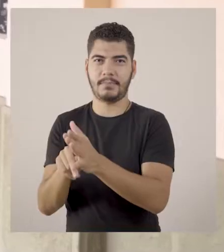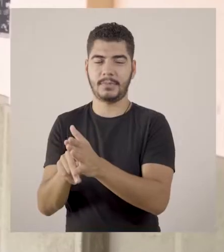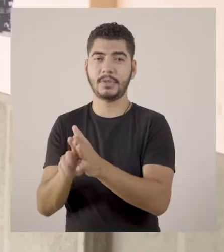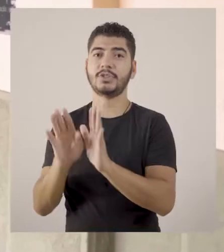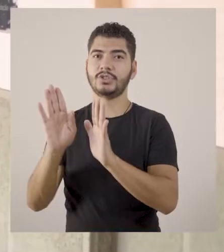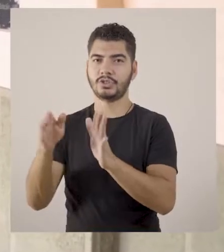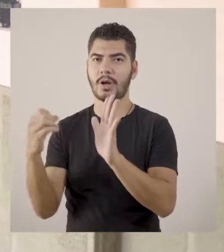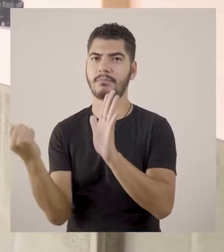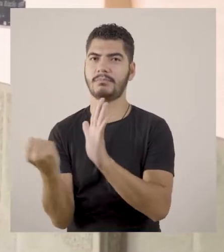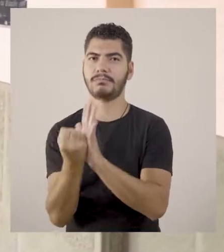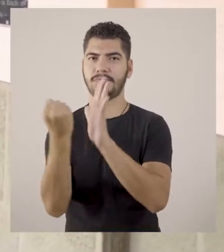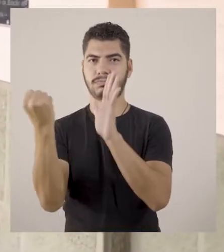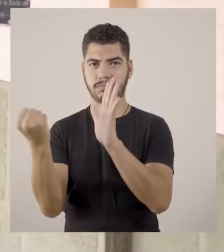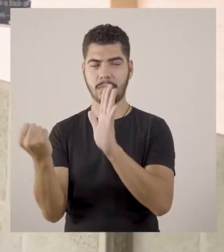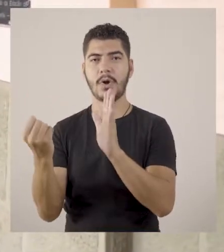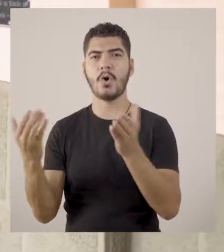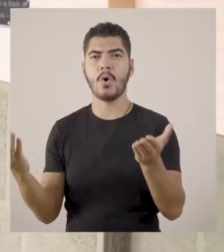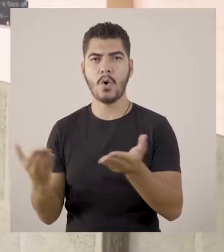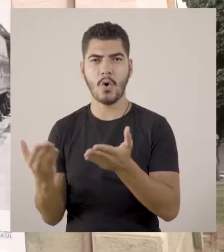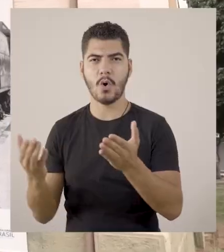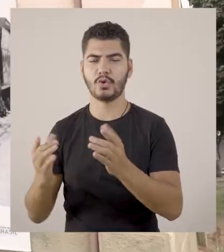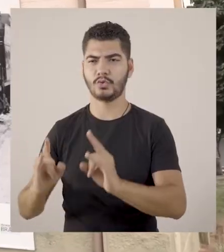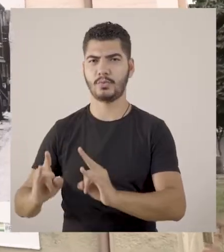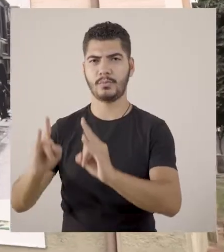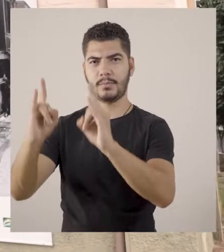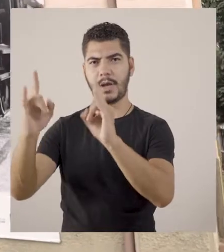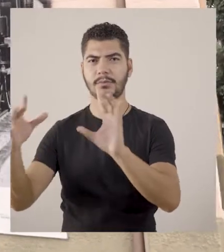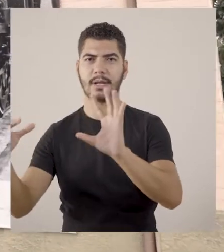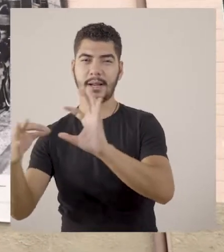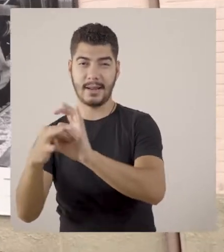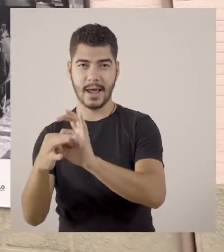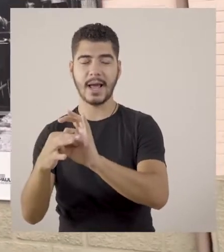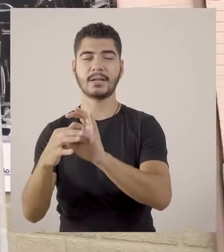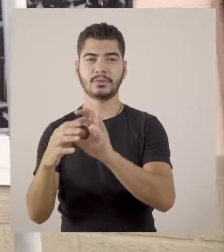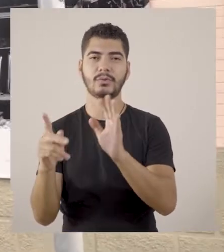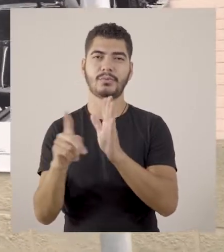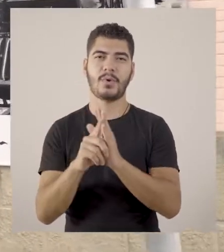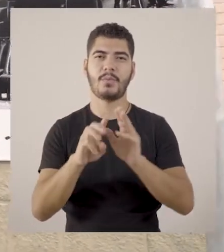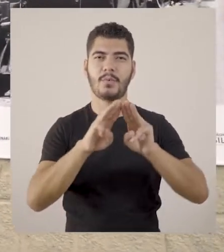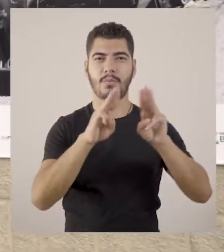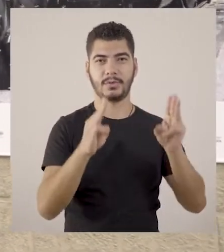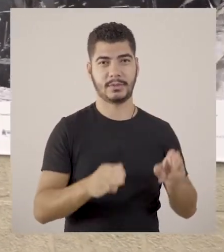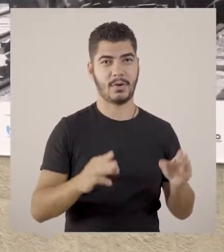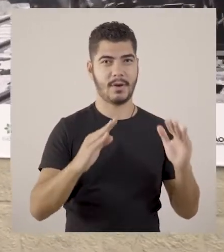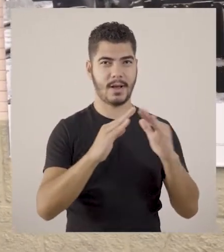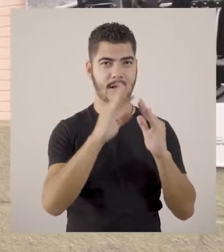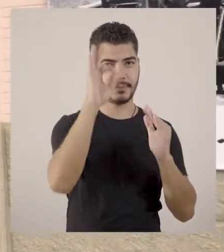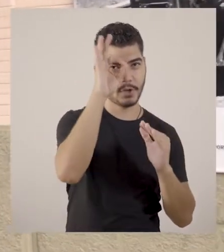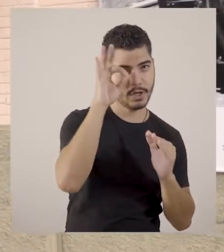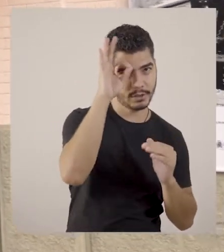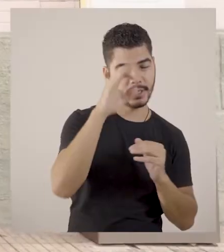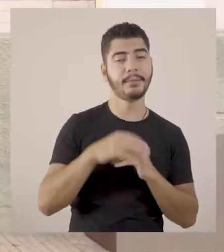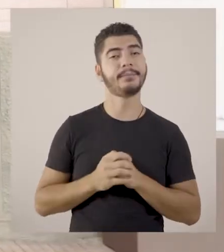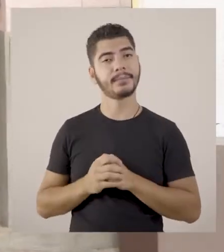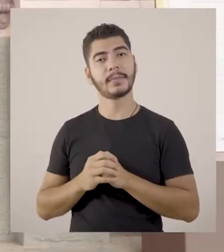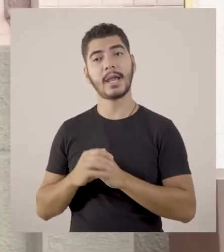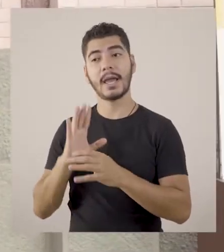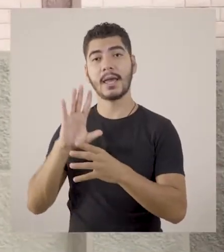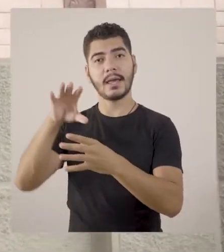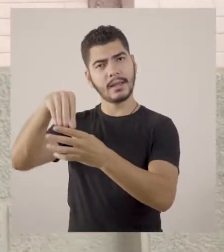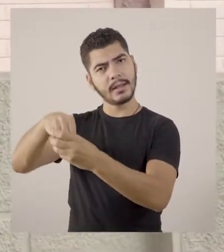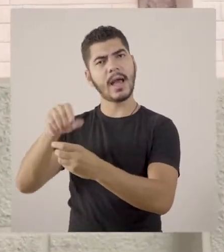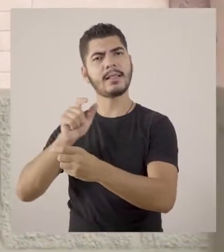Tombada pelo Condefar, hoje o prédio é um anexo do Museu Casa de Portinari. Em seu interior,